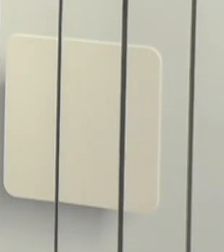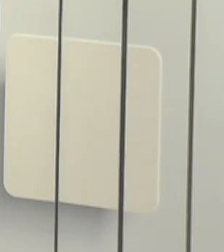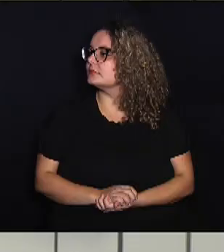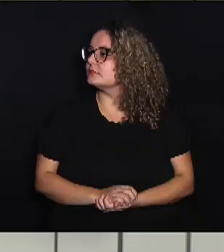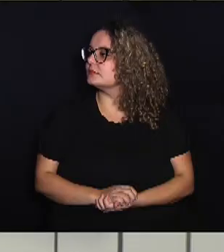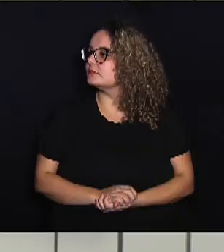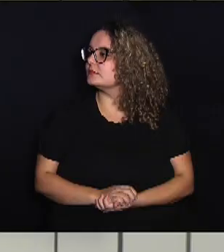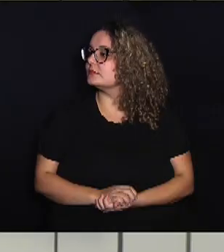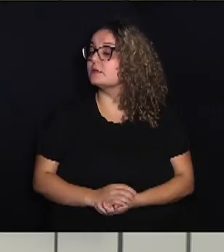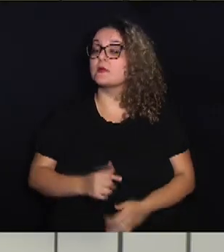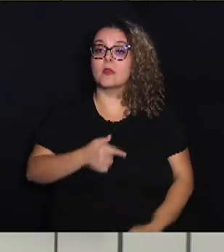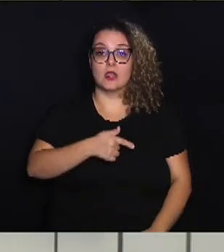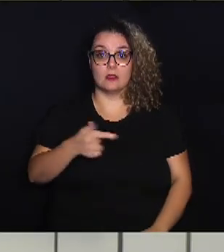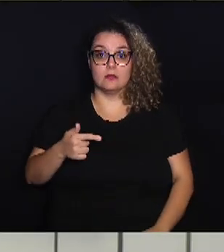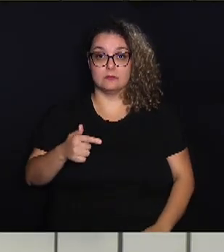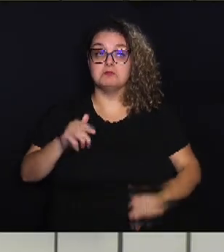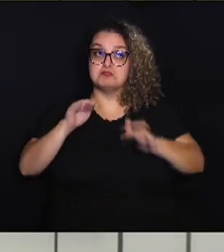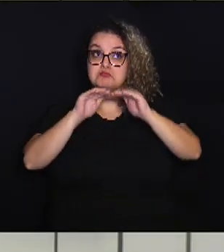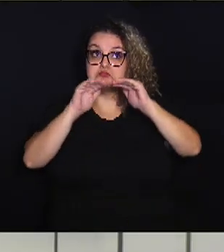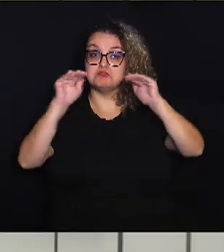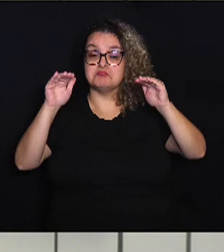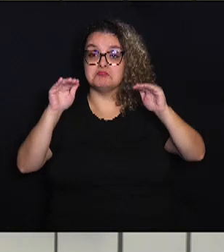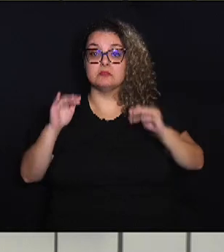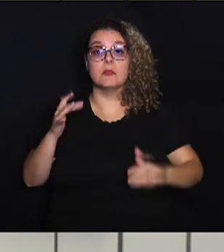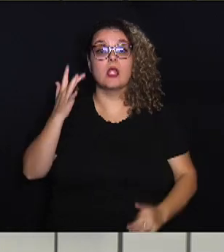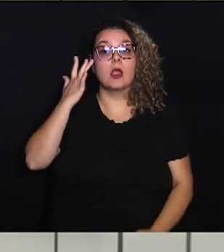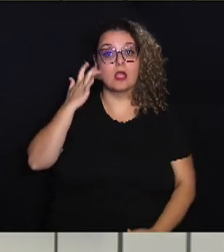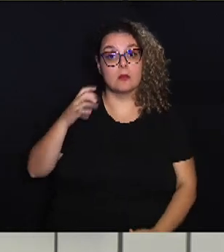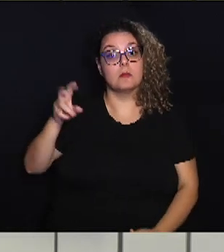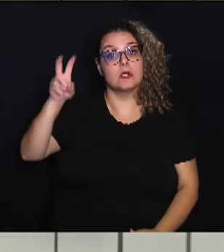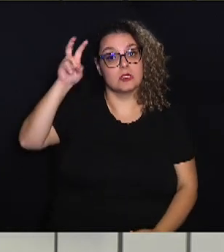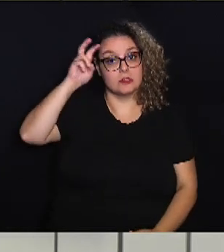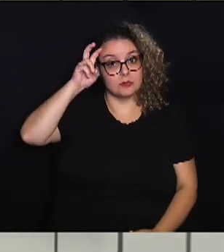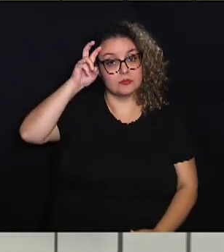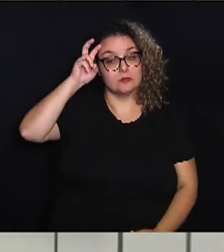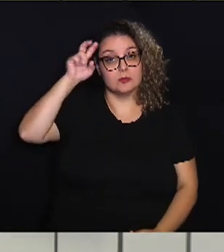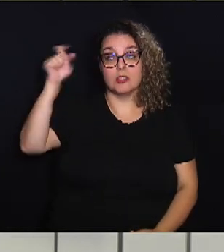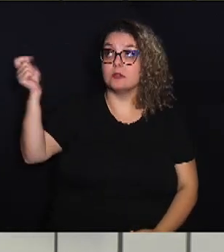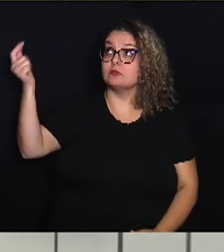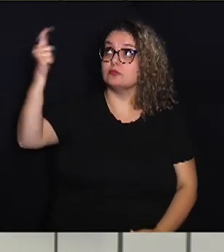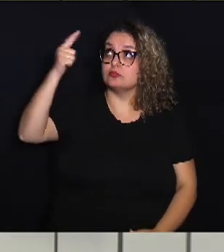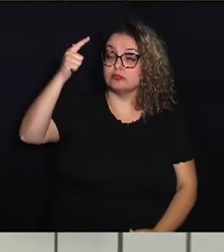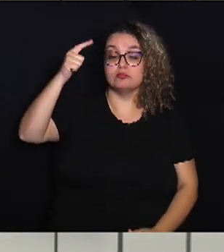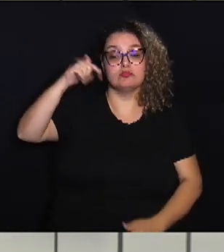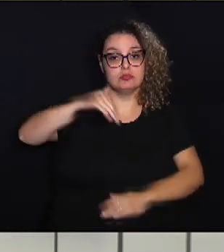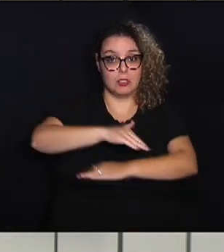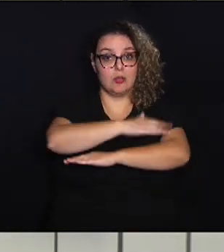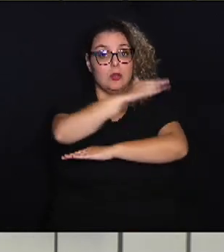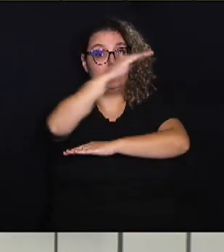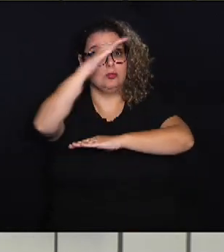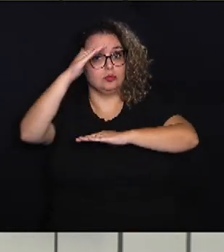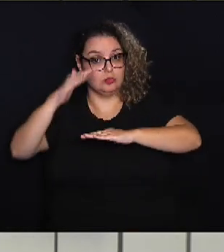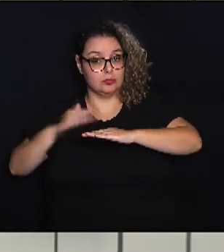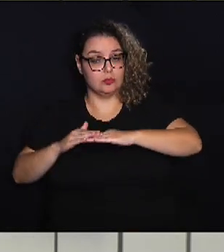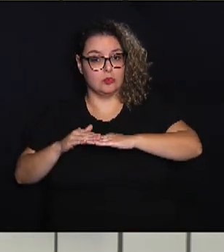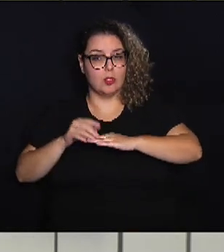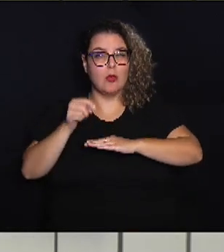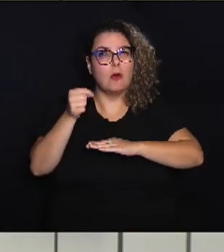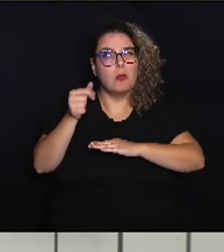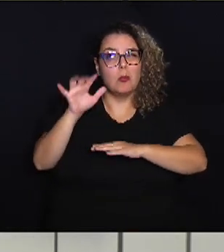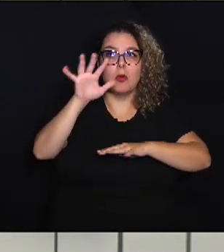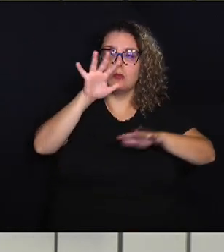Semana de tempo estável, então amanhã, quinta-feira, o sol aparece durante todo o dia, com pouca